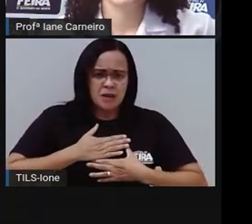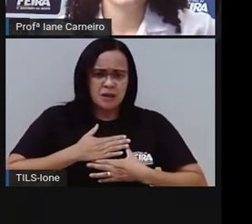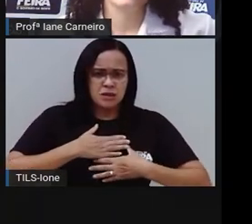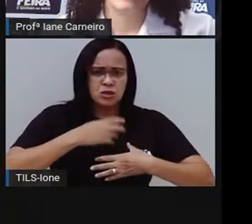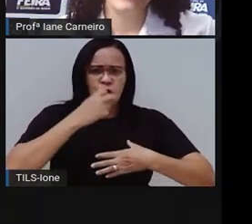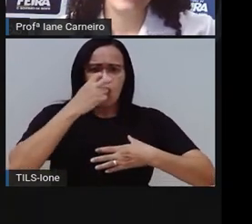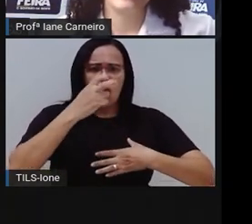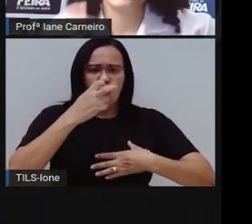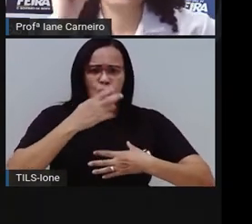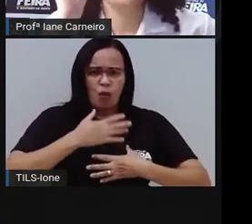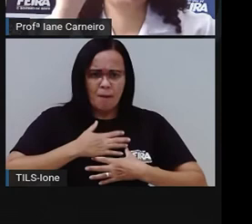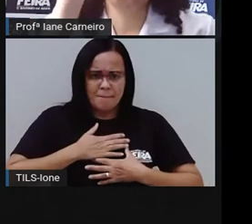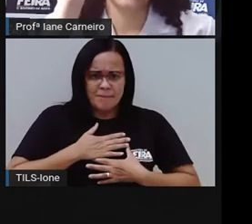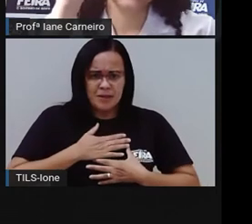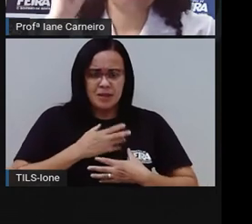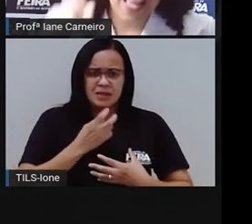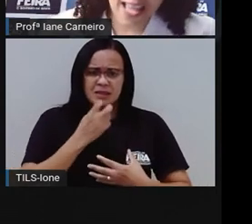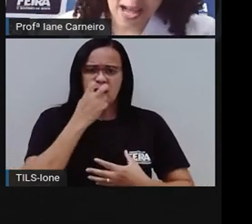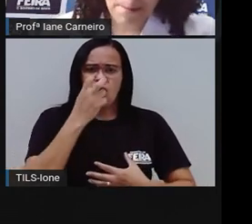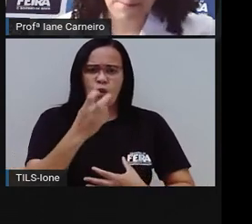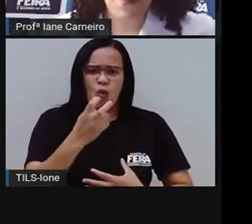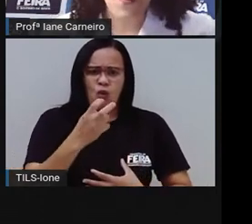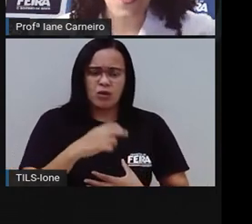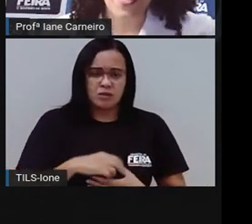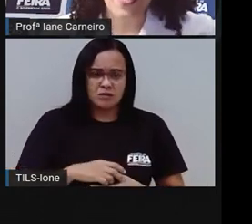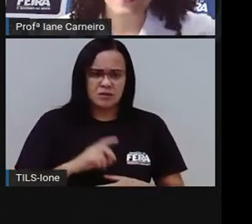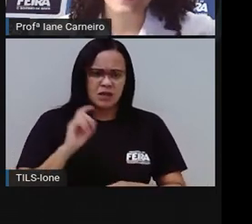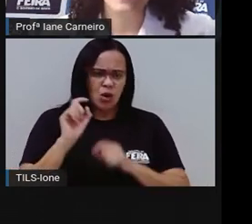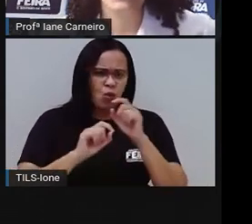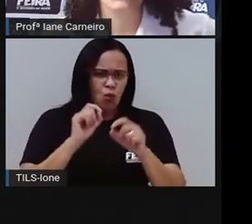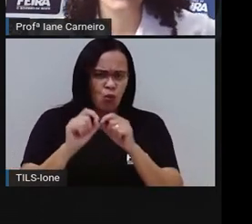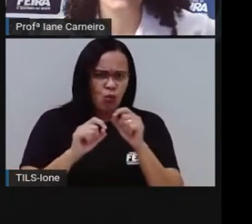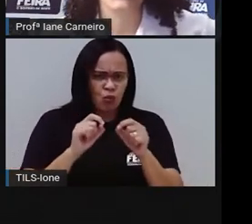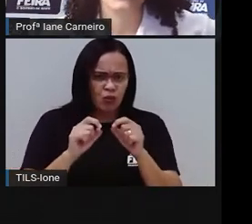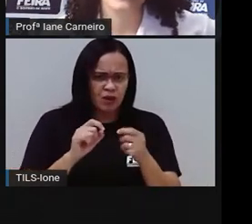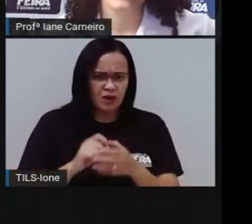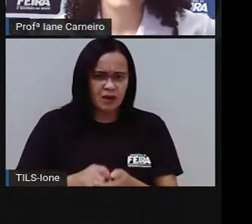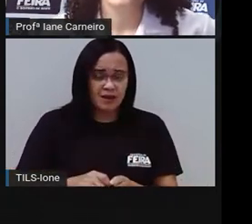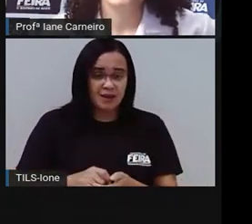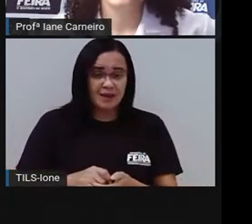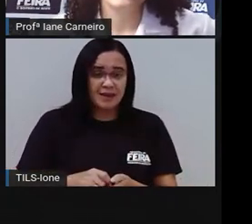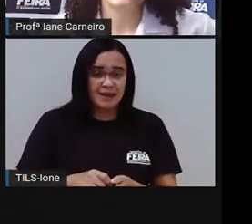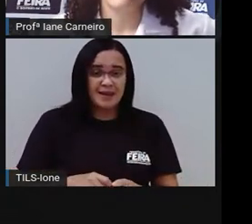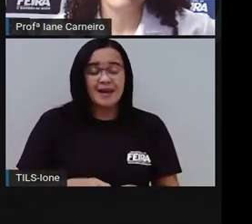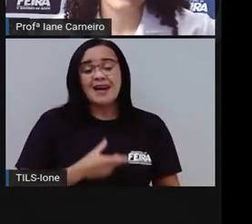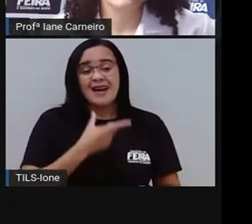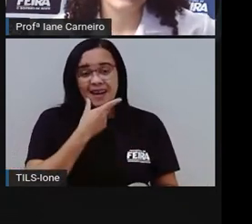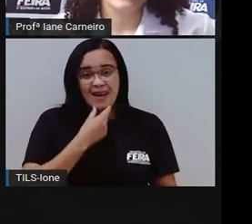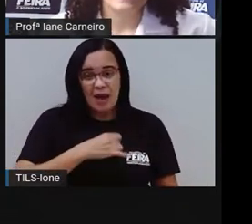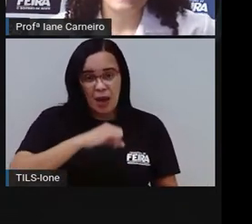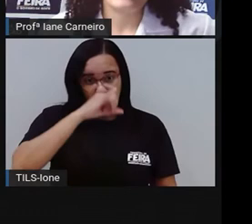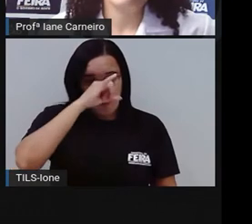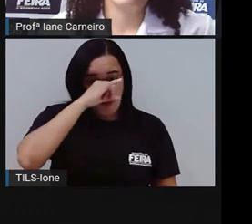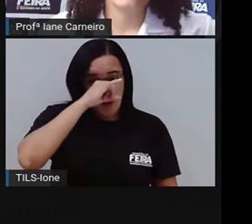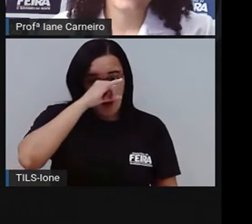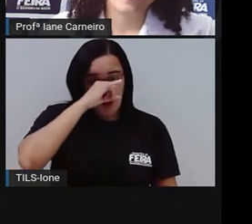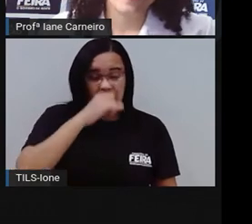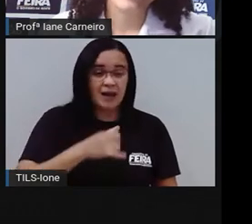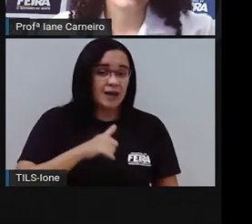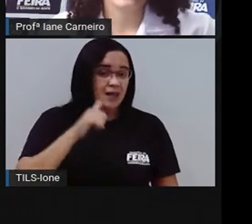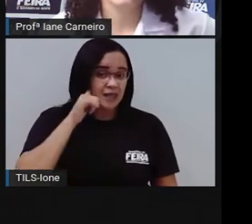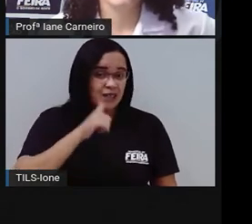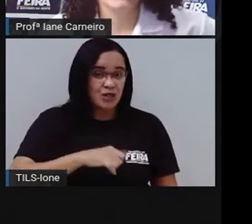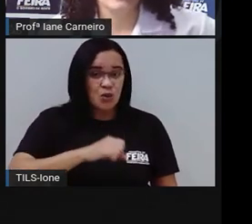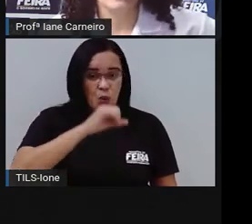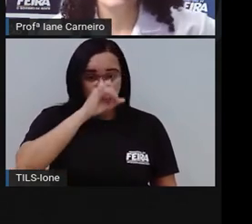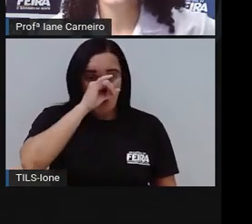Essa é própria, sabe? Essa é das antigas. É a porca e o porco, ó. Quem é que aperta? A porca.